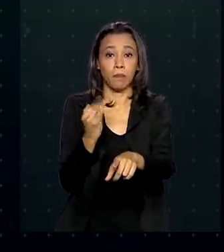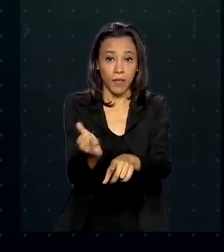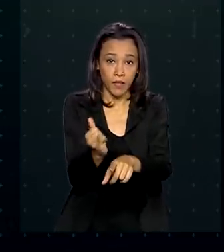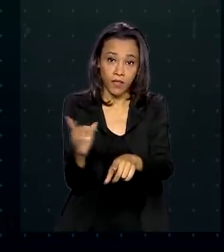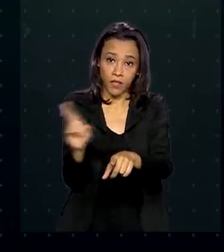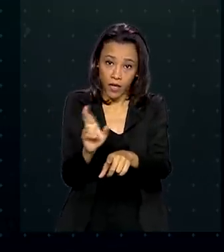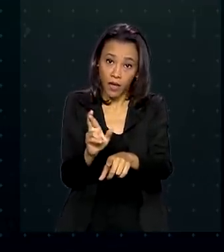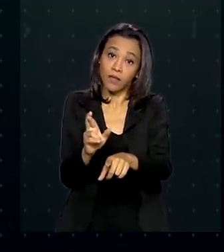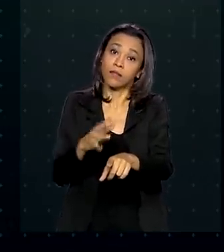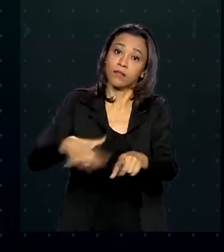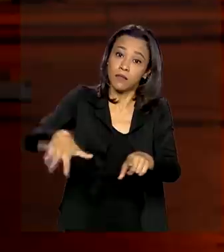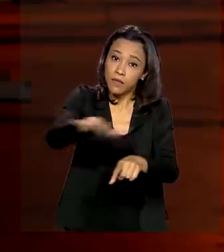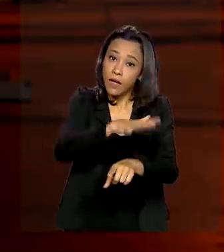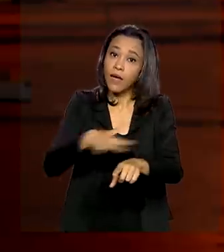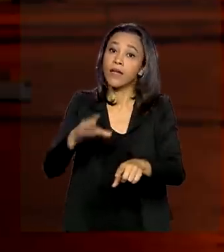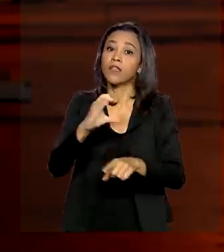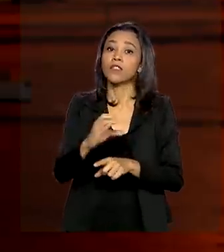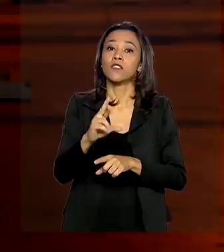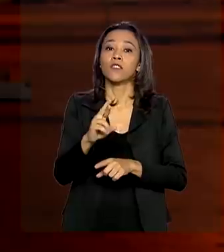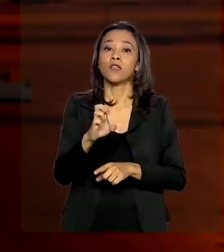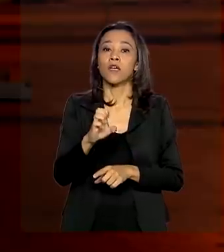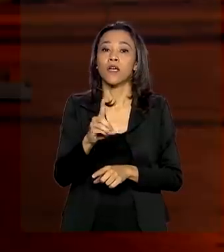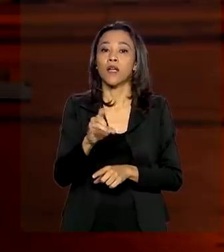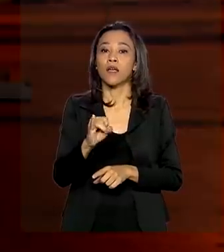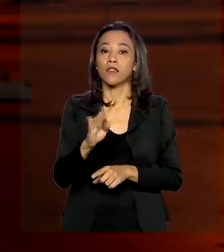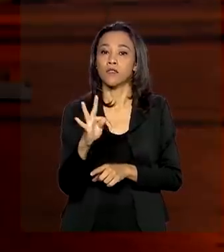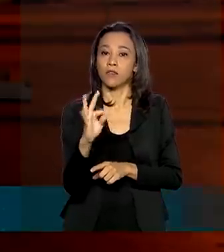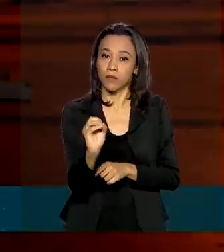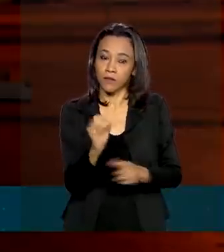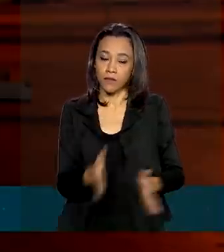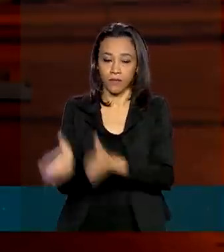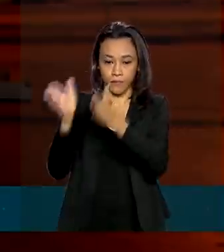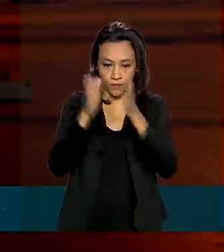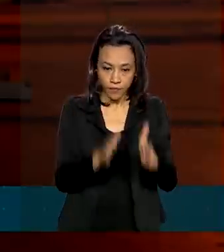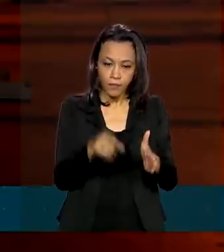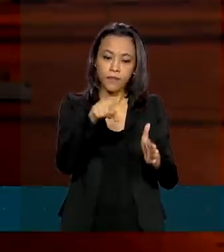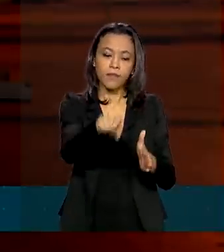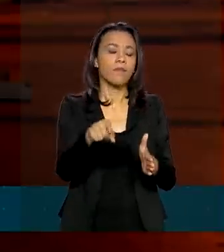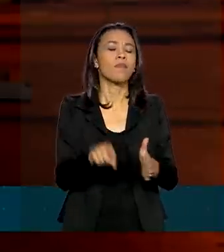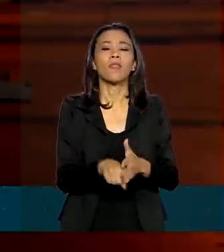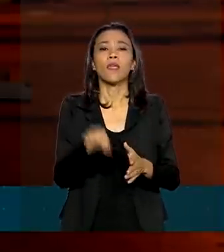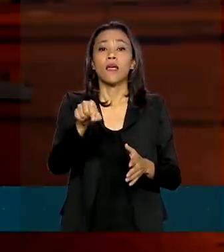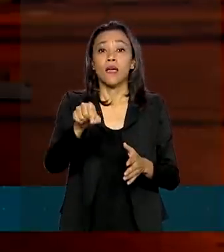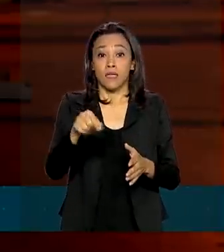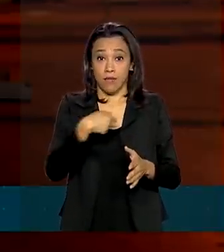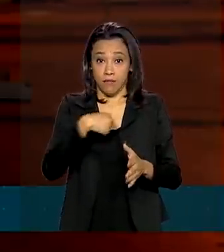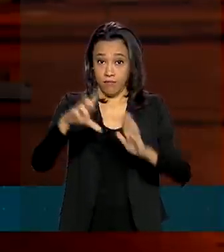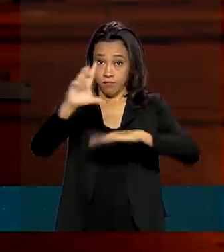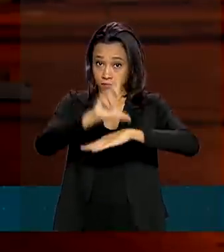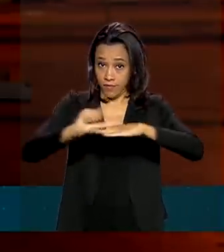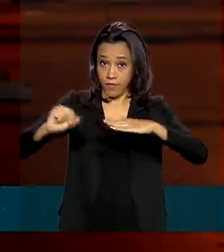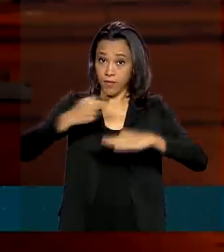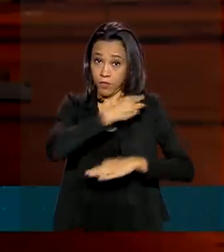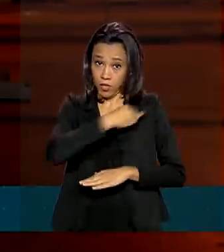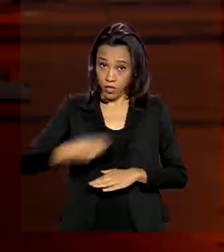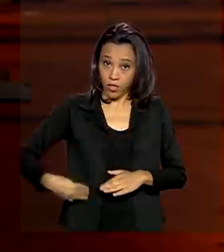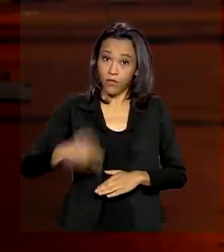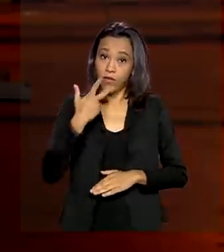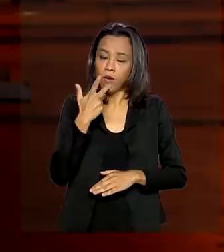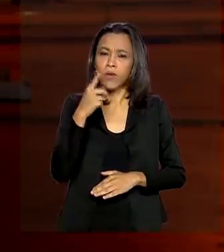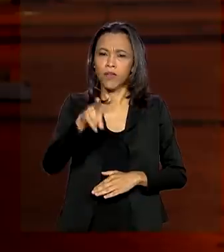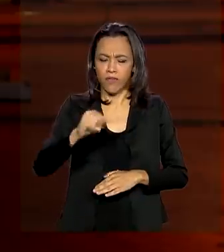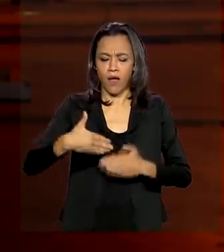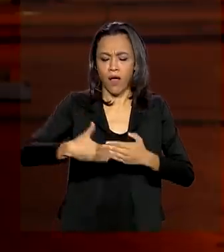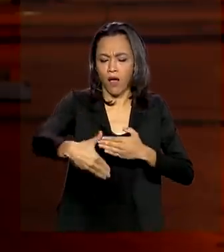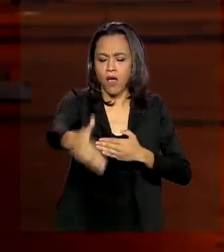operações de crédito. O ministro-chefe da Casa Civil, Braga Neto, falou que a partir desta terça-feira, começa a funcionar um